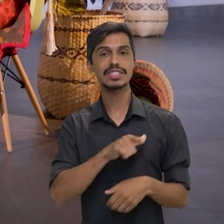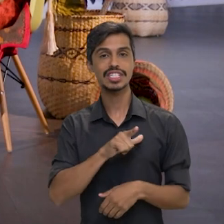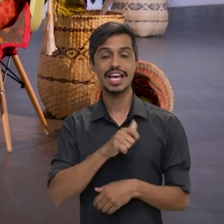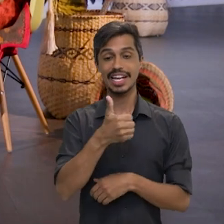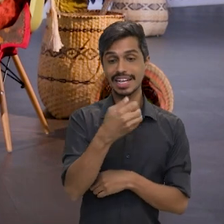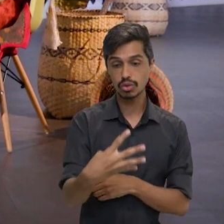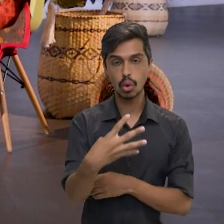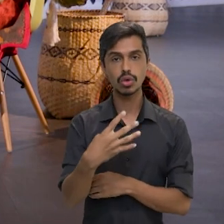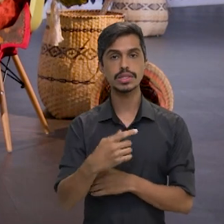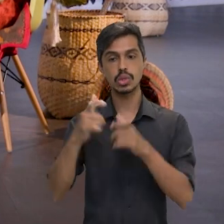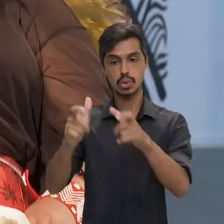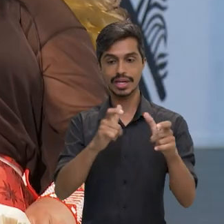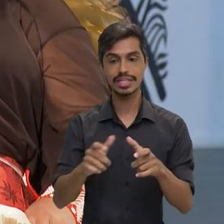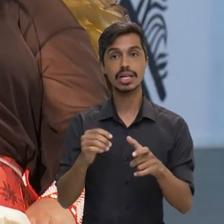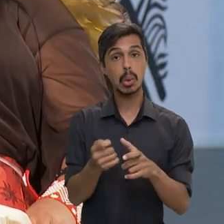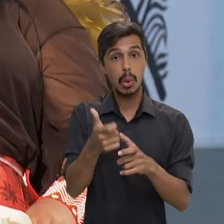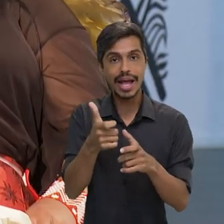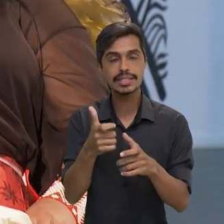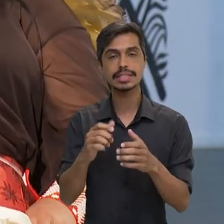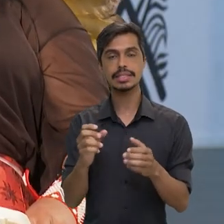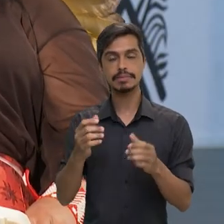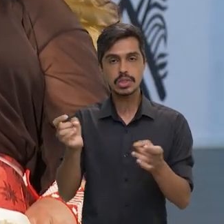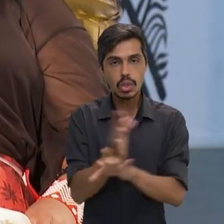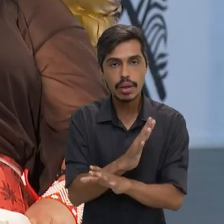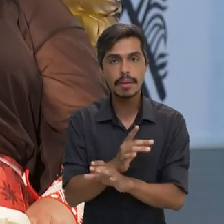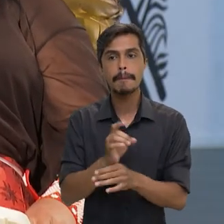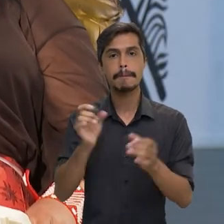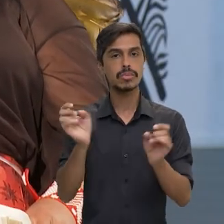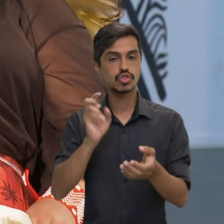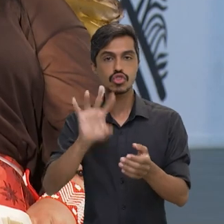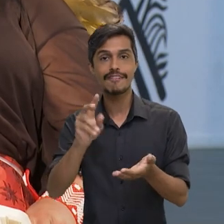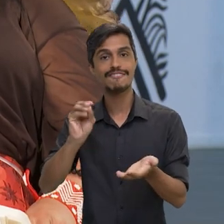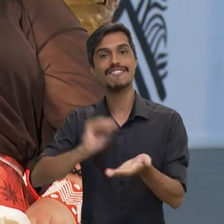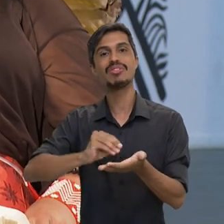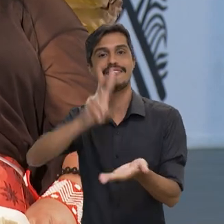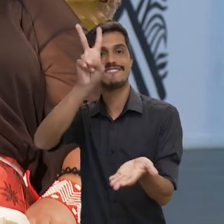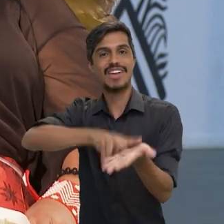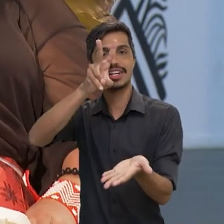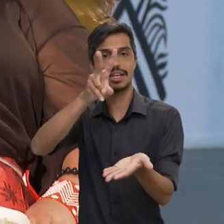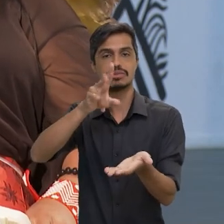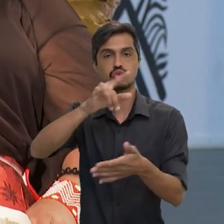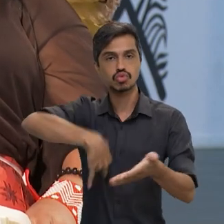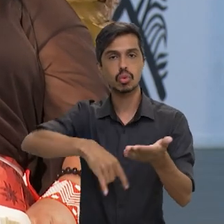em estágios já concluídos, né? Pronto para homologação. Então, nós